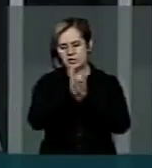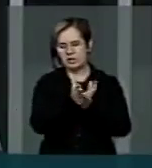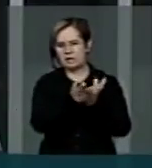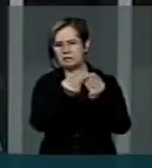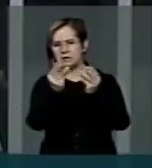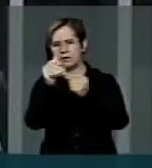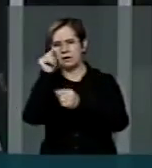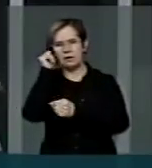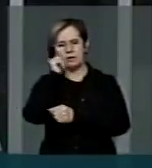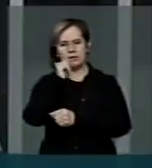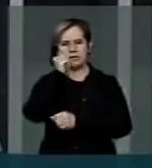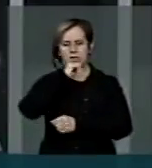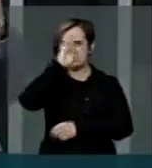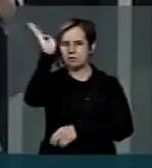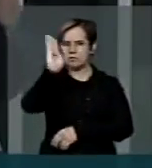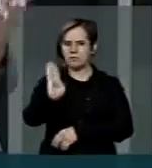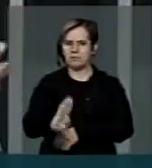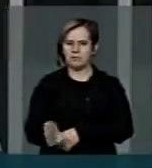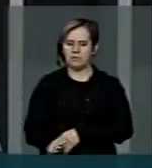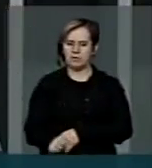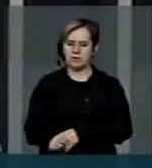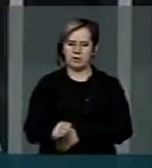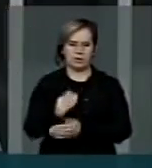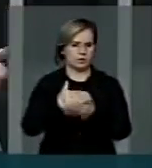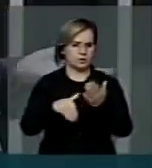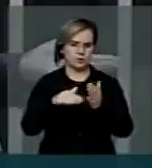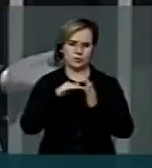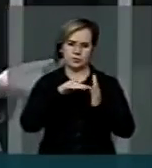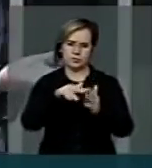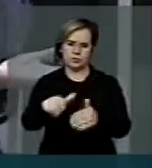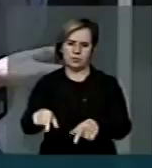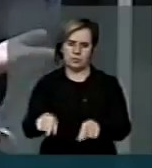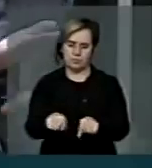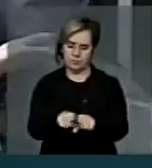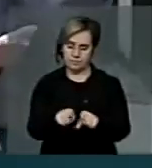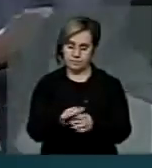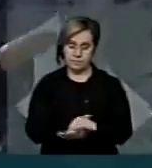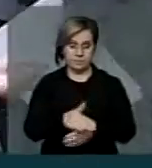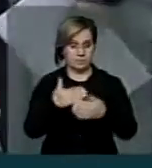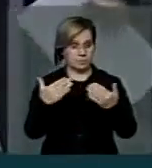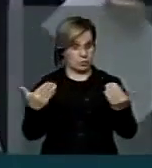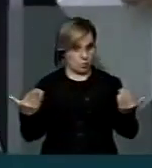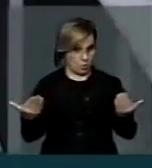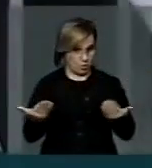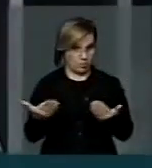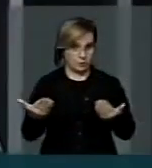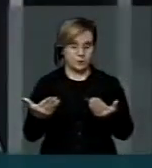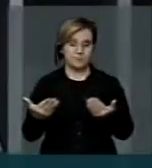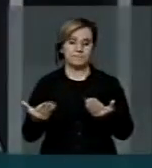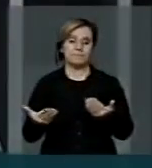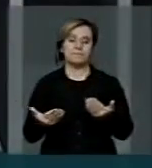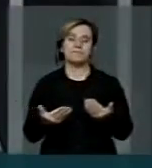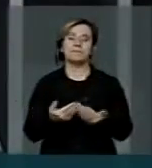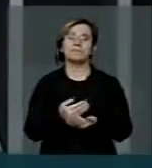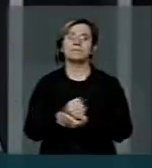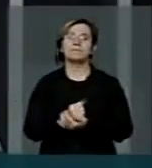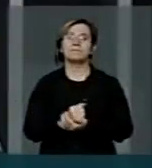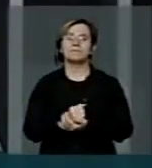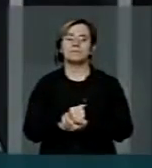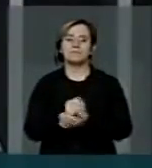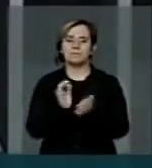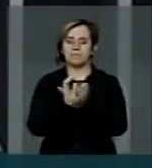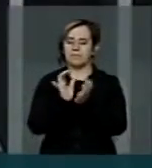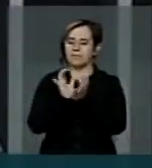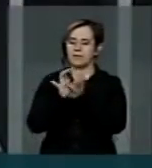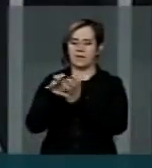à mulher brasileira, à mulher do mundo inteiro. E hoje, ontem e hoje, os idosos.